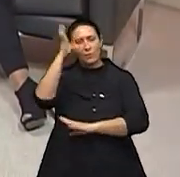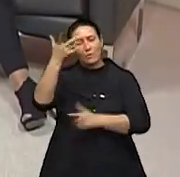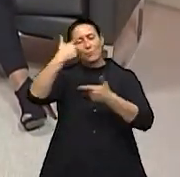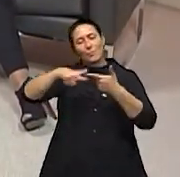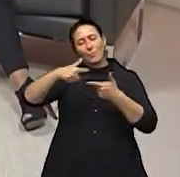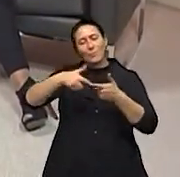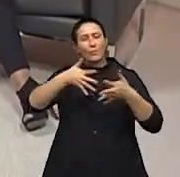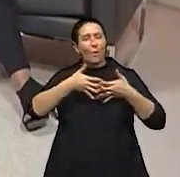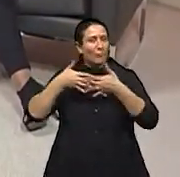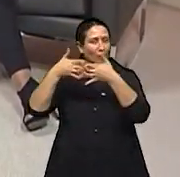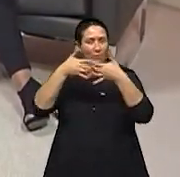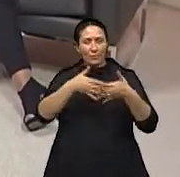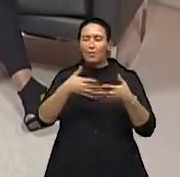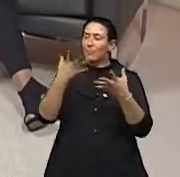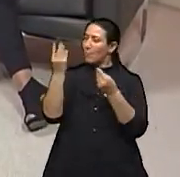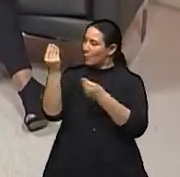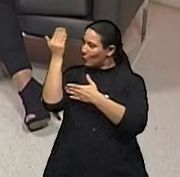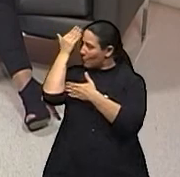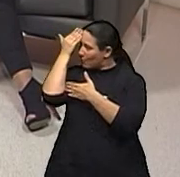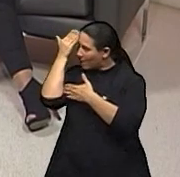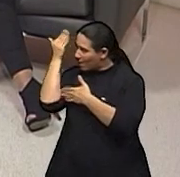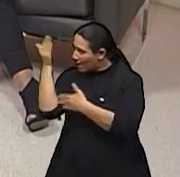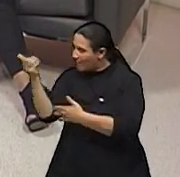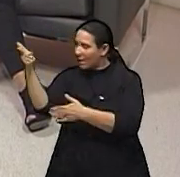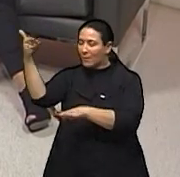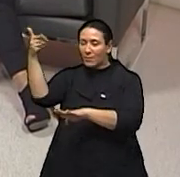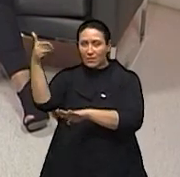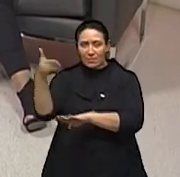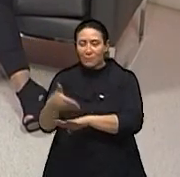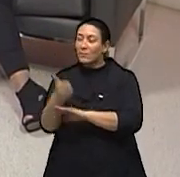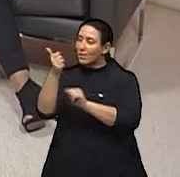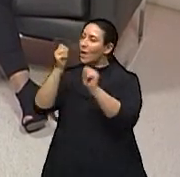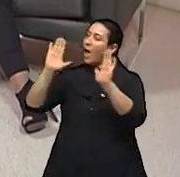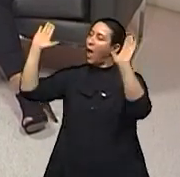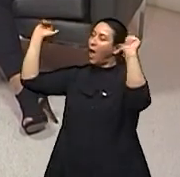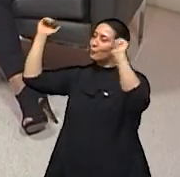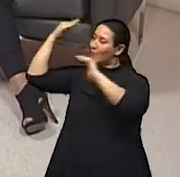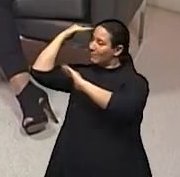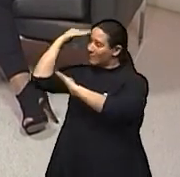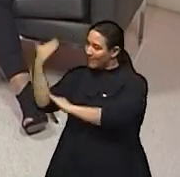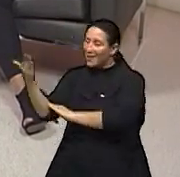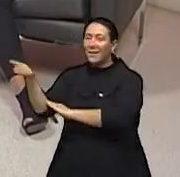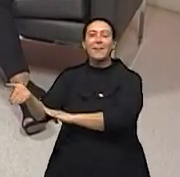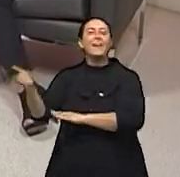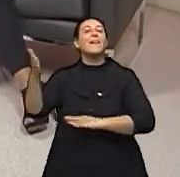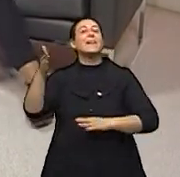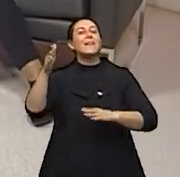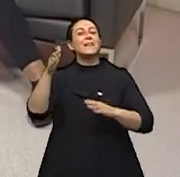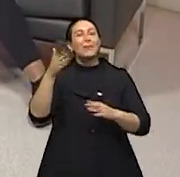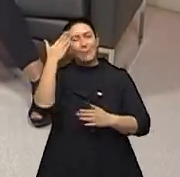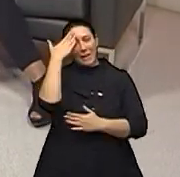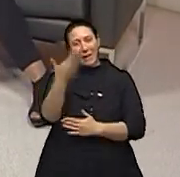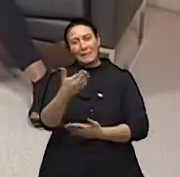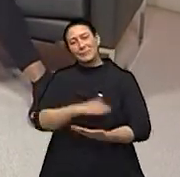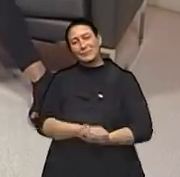os nossos conflitos. É, com certeza. Muito obrigada pela presença. Que os anjos digam amém. Obrigada. Obrigada. Obrigada.